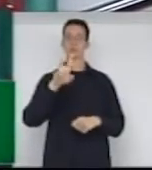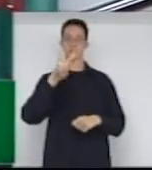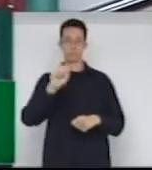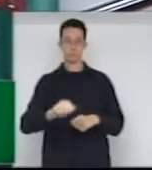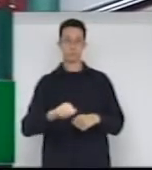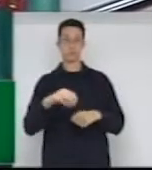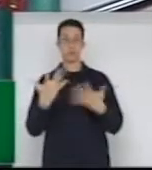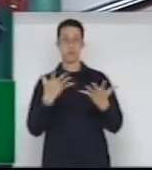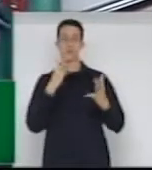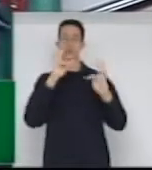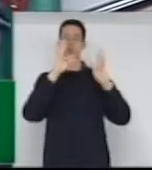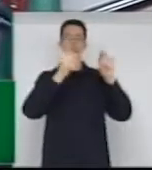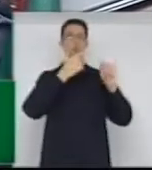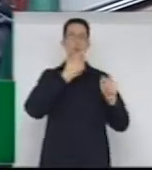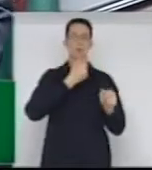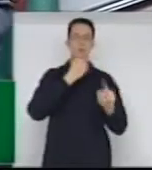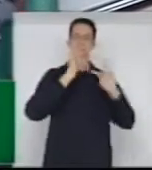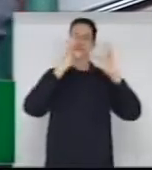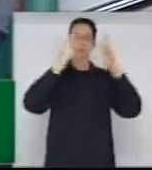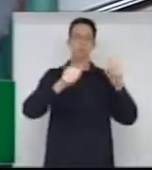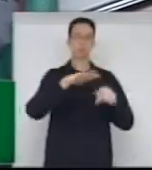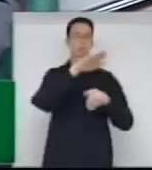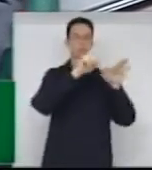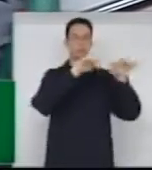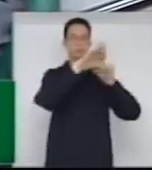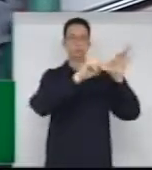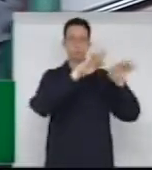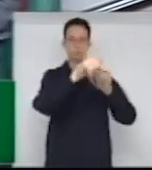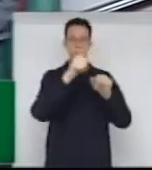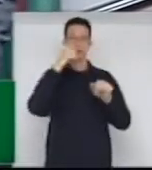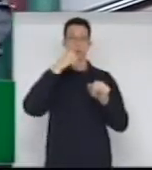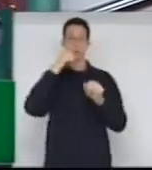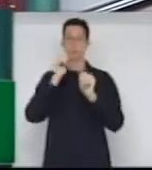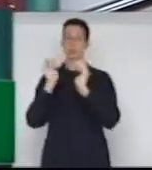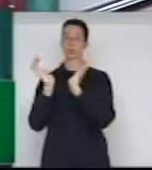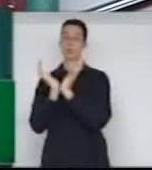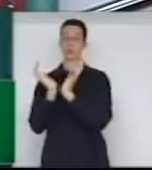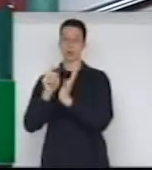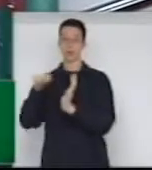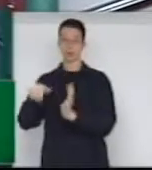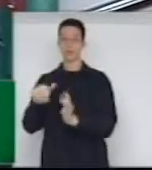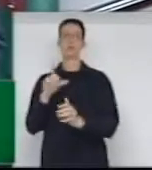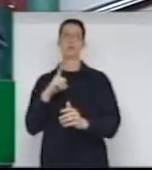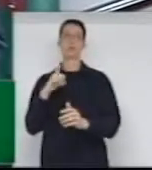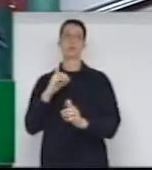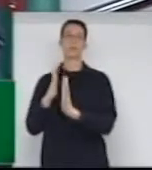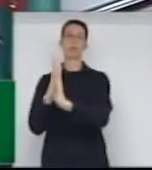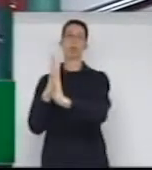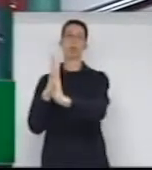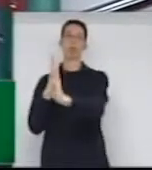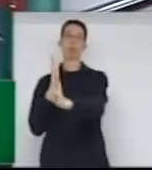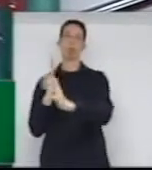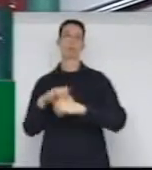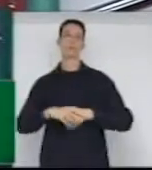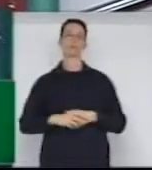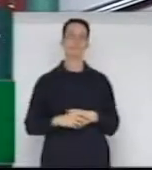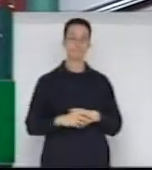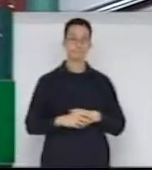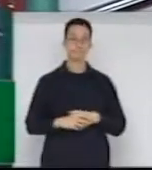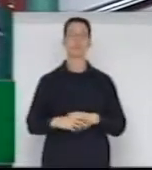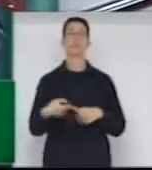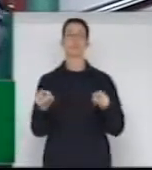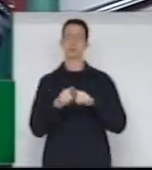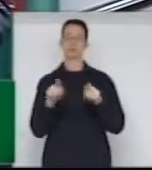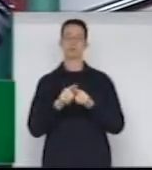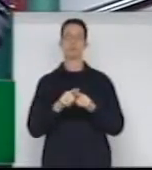convocados. Além disso, o governador, durante o trâmite do concurso, deliberou mais 500 vagas,